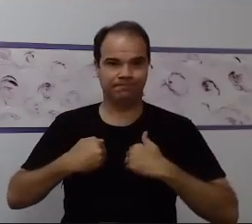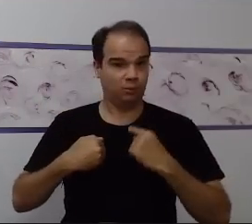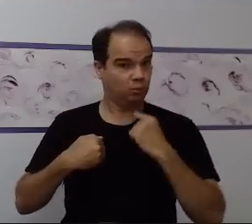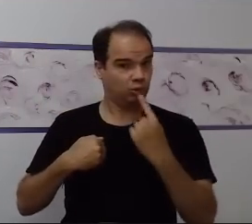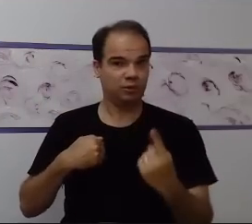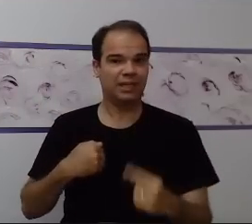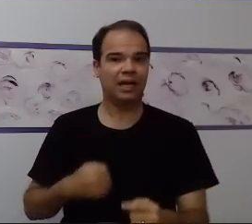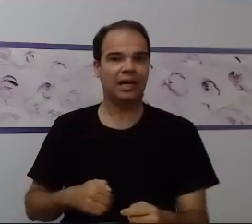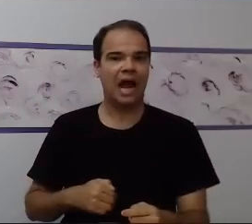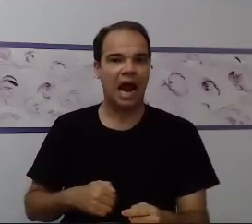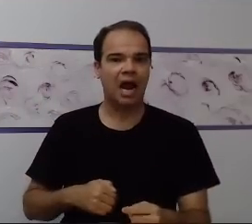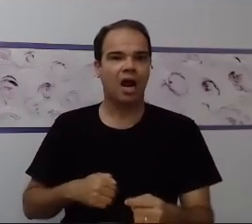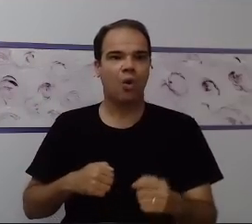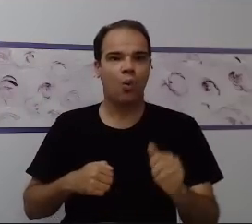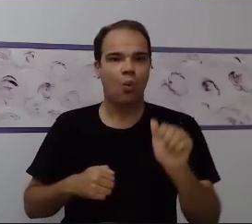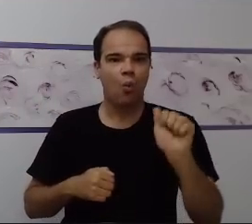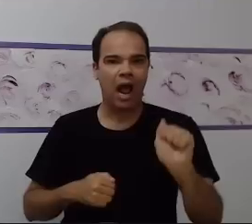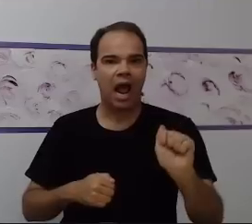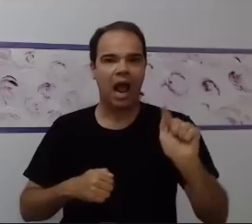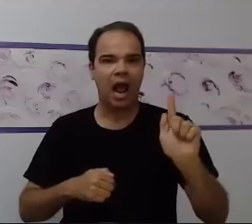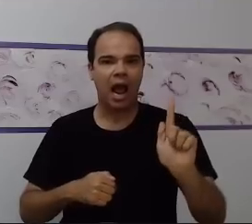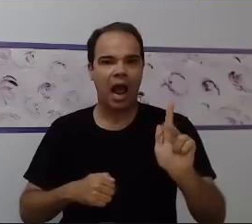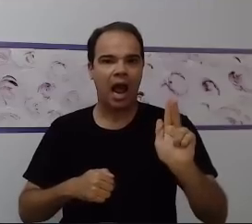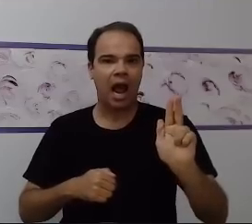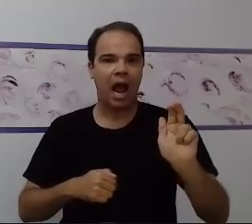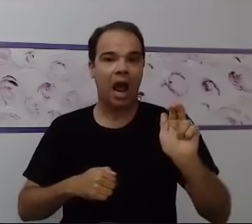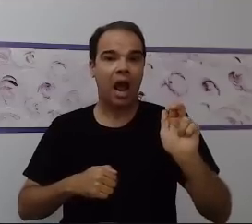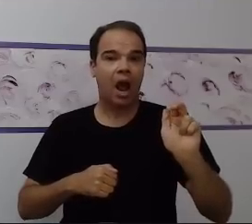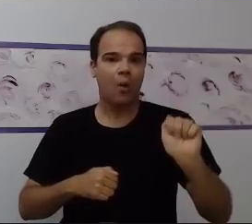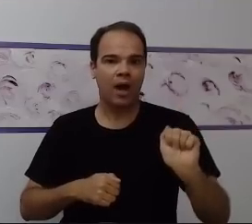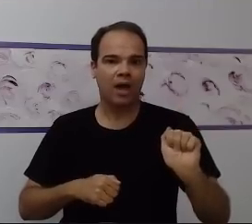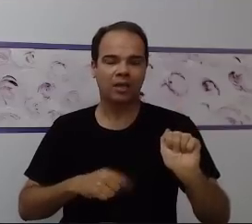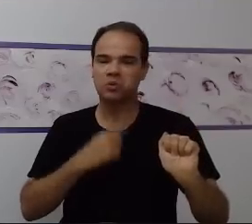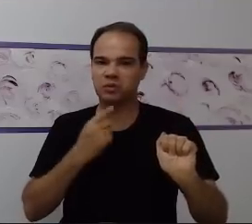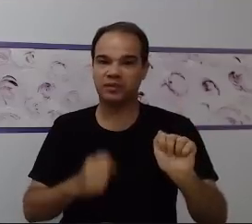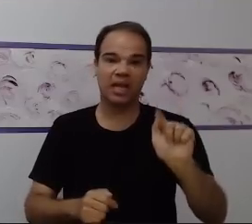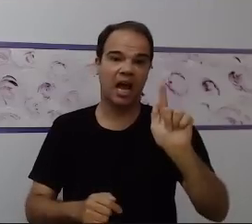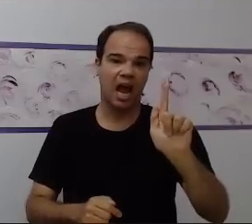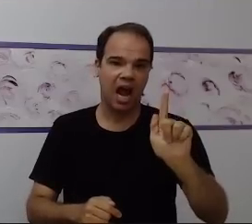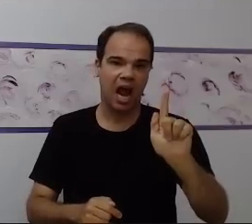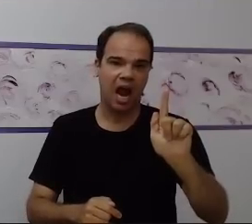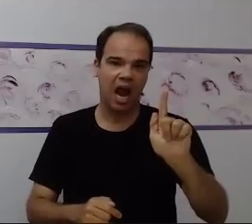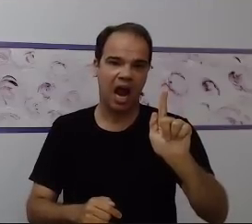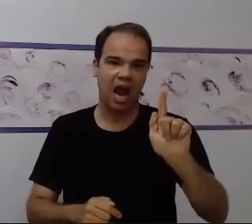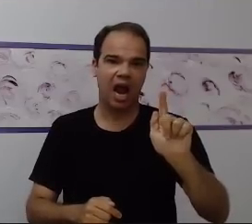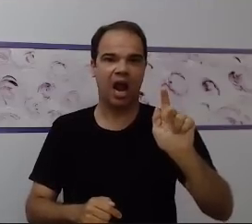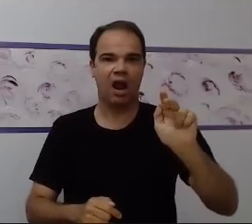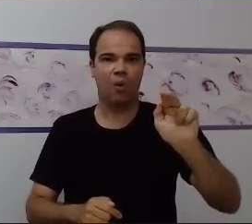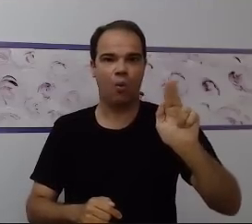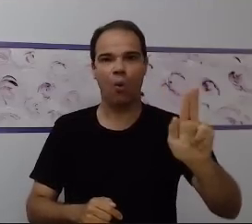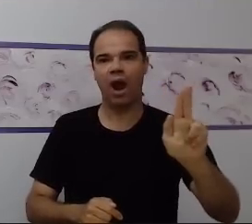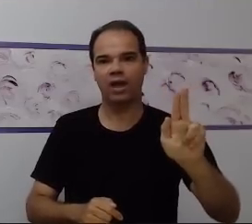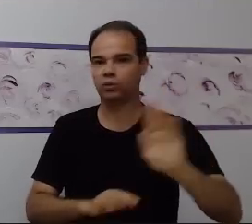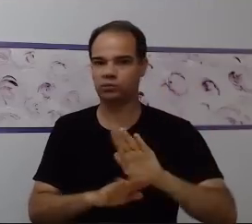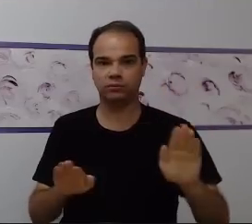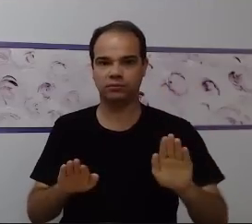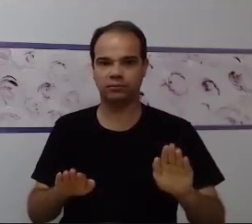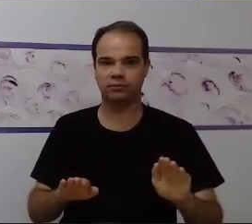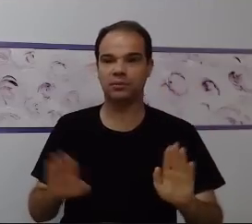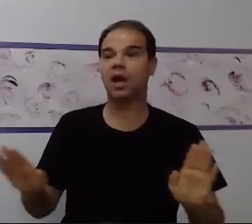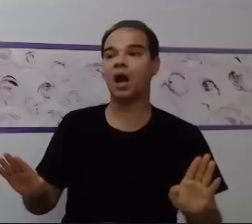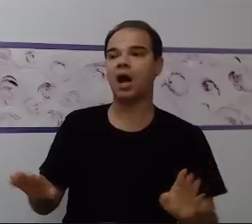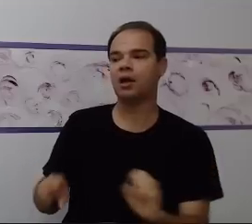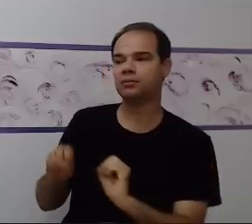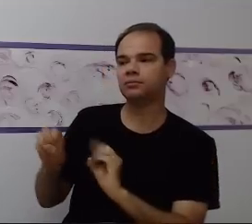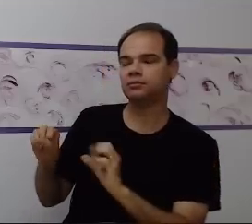organização, que inferem planejamento e aí ela não vai conseguir organizar esse monte de comandos que eu estou dando